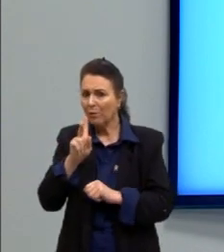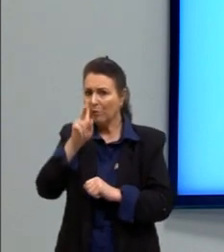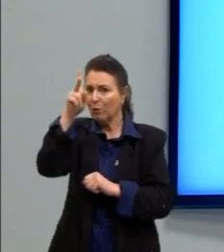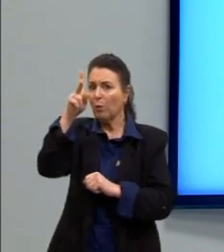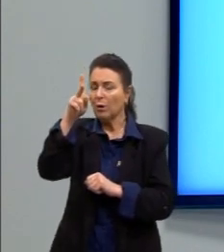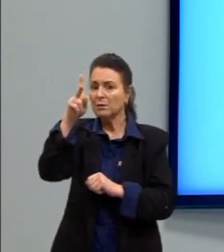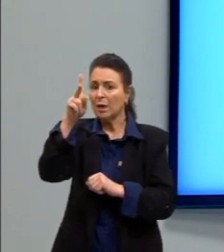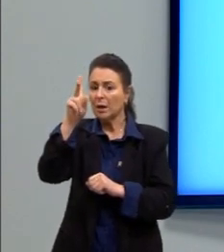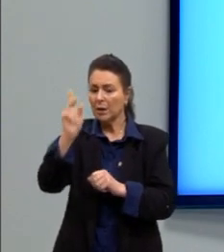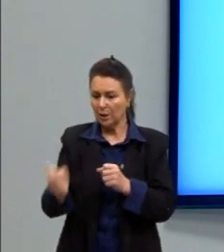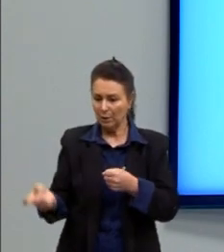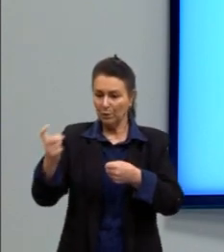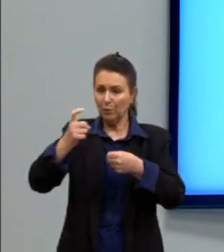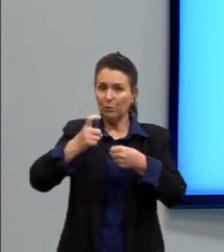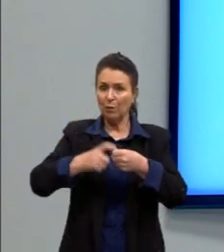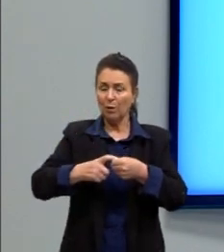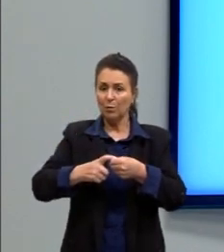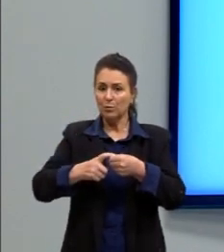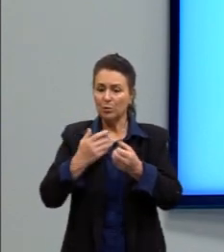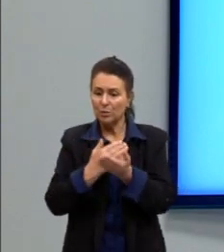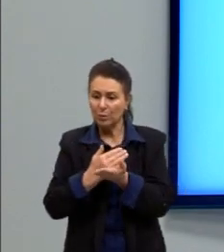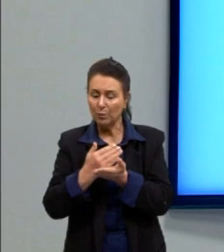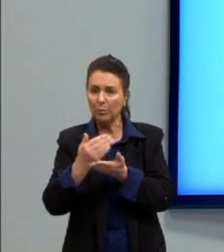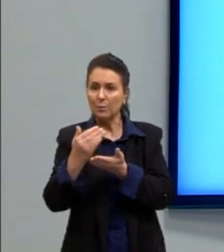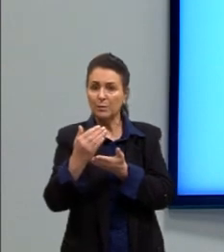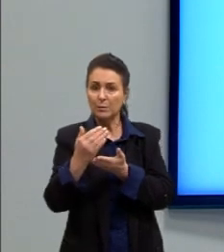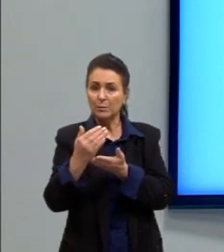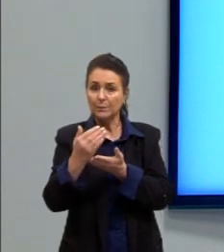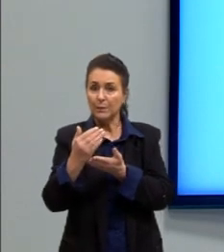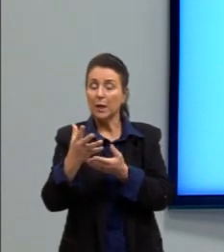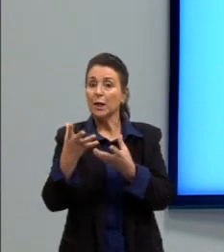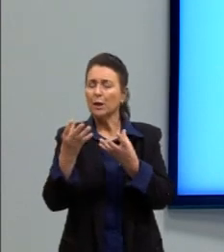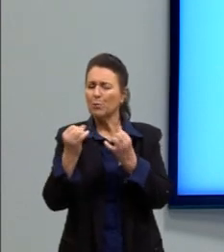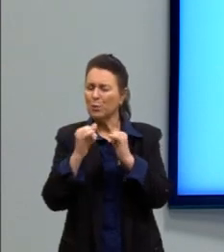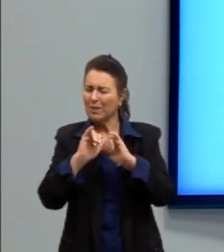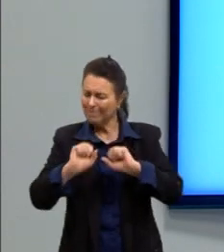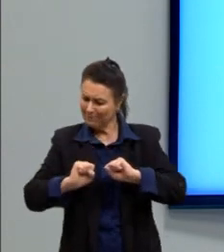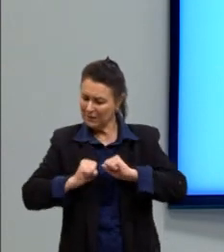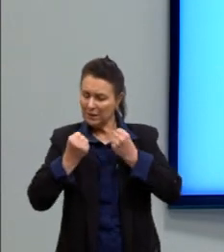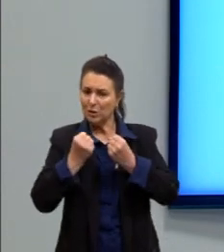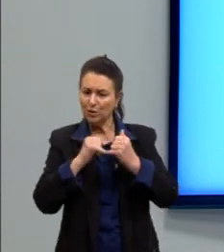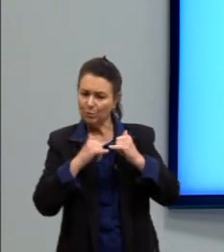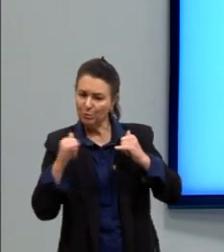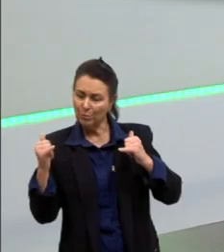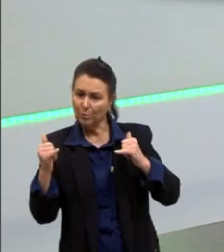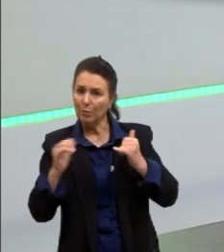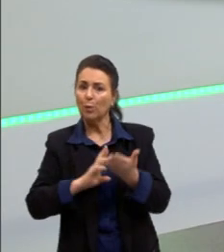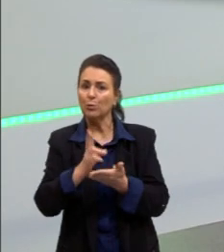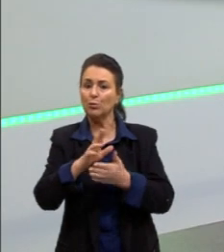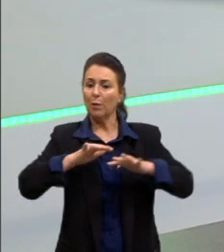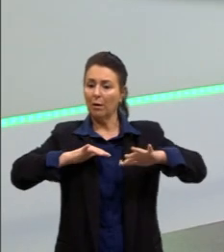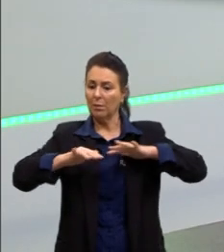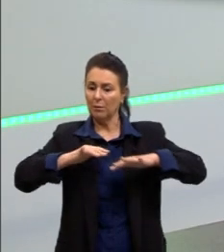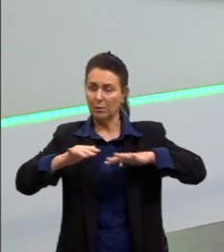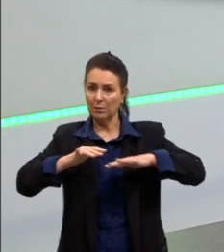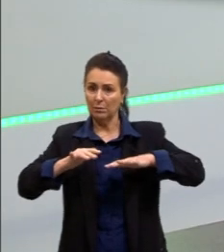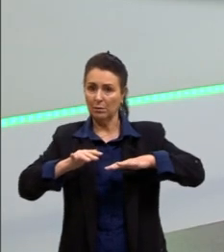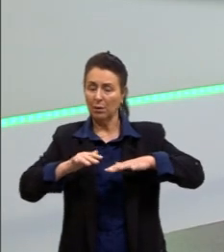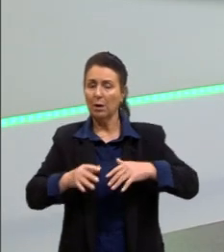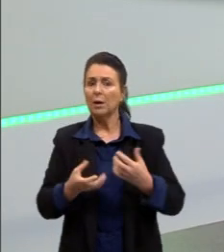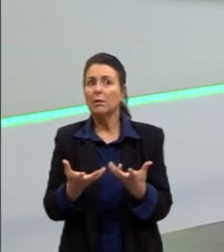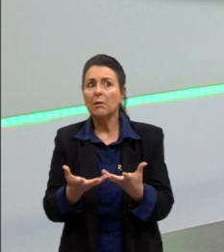posição original e bastante energia para que permaneça vibrando. Então, é algo bem